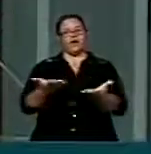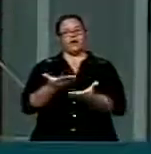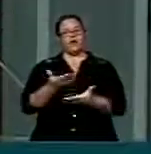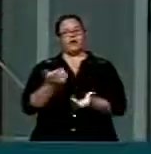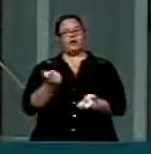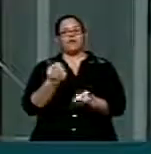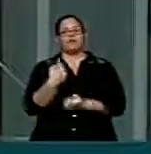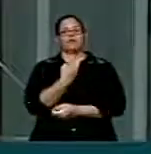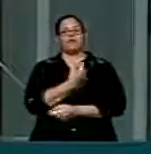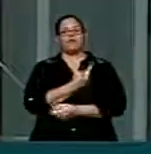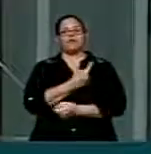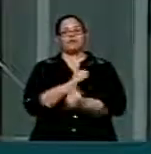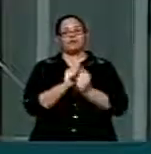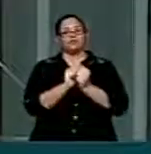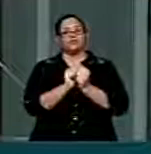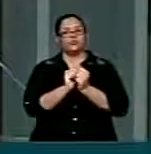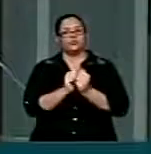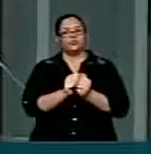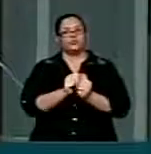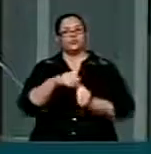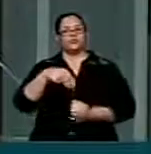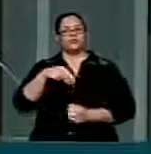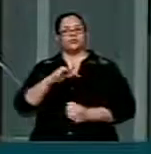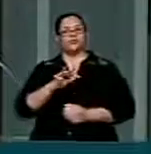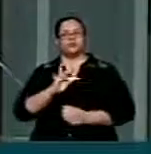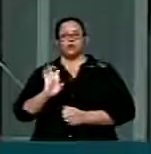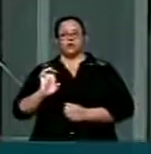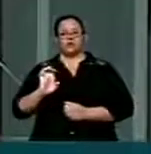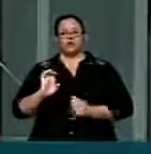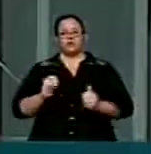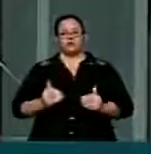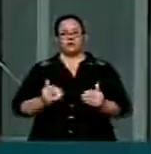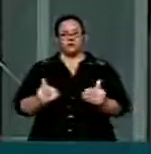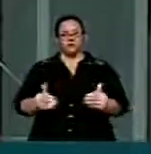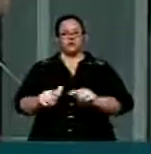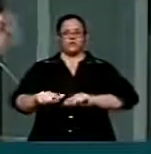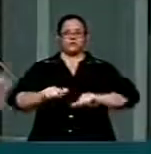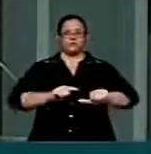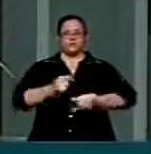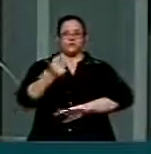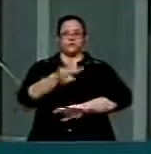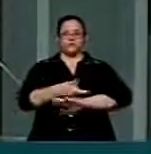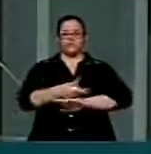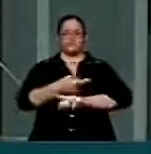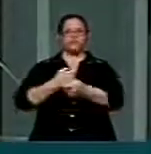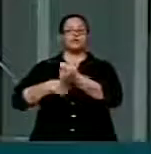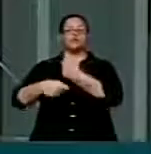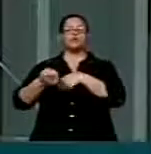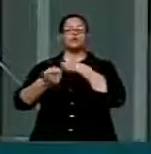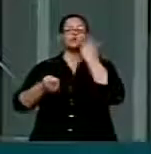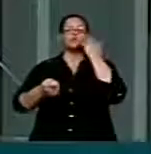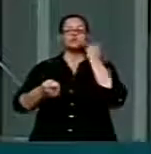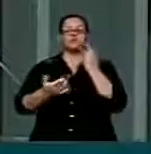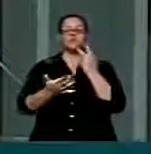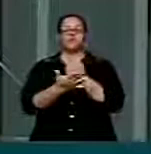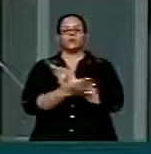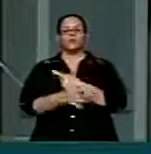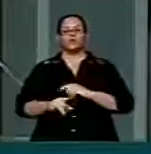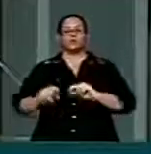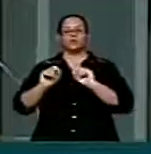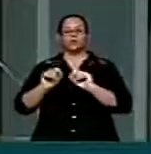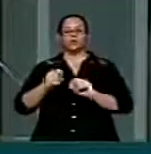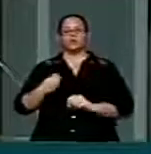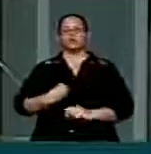acompanhando junto ao MTE, ao Ministério do Trabalho e Emprego, as negociações com a Gol. Estamos